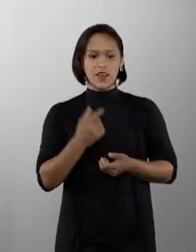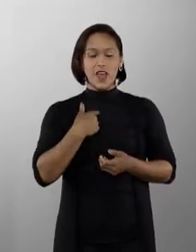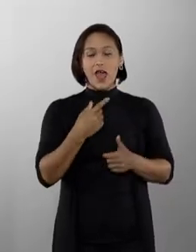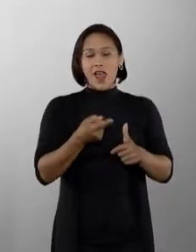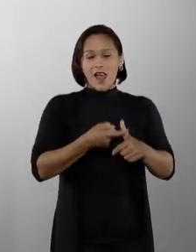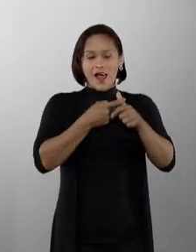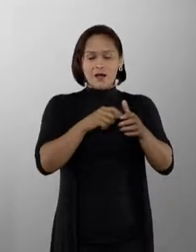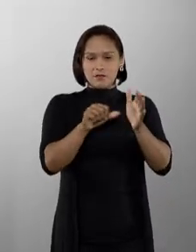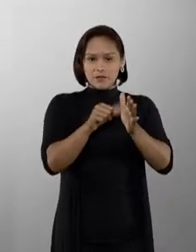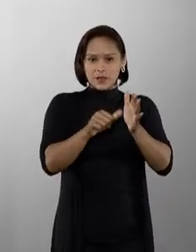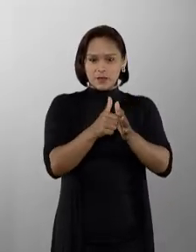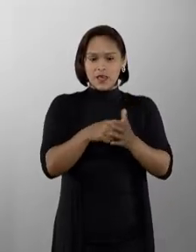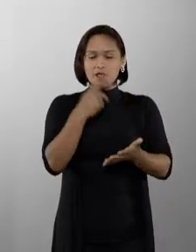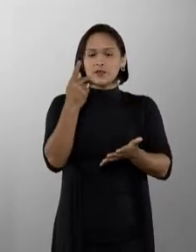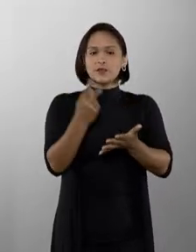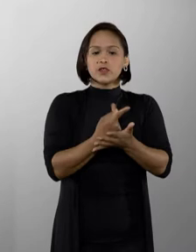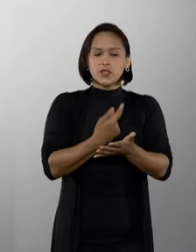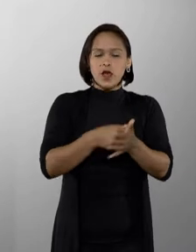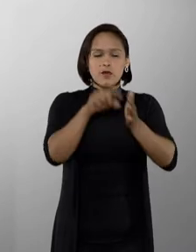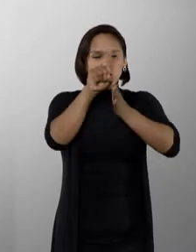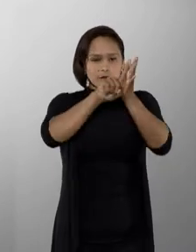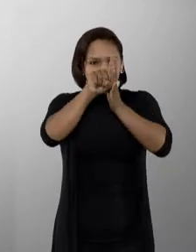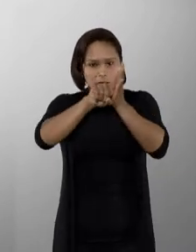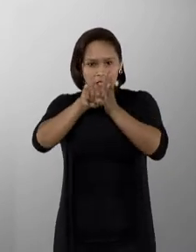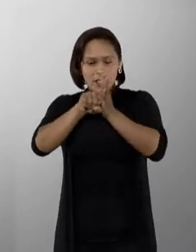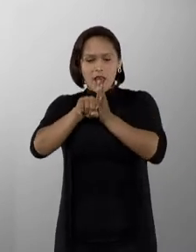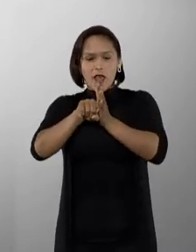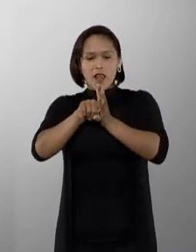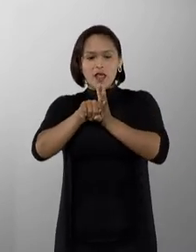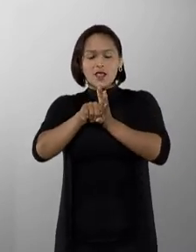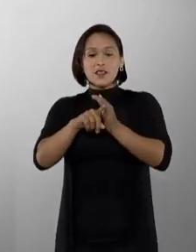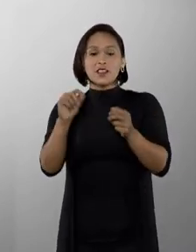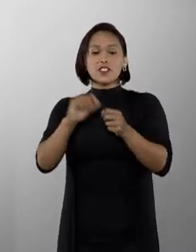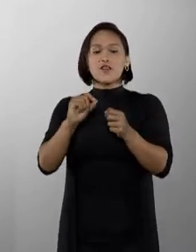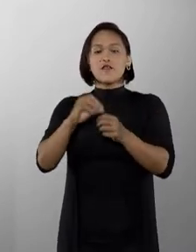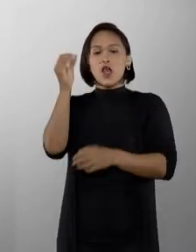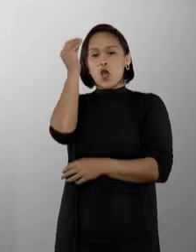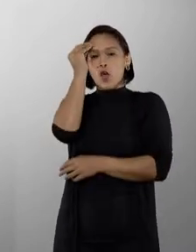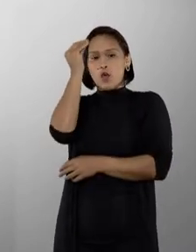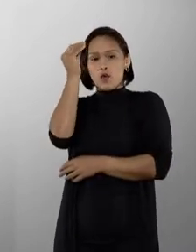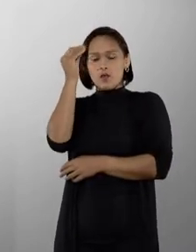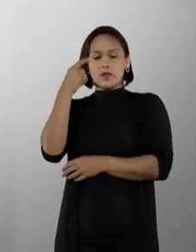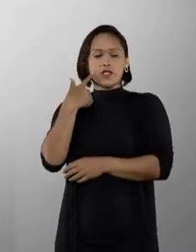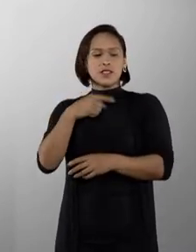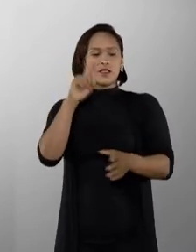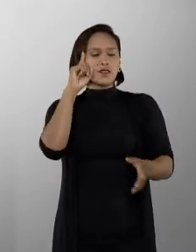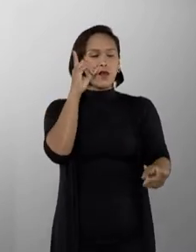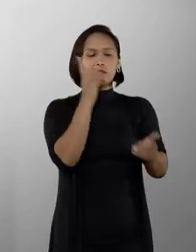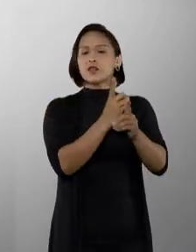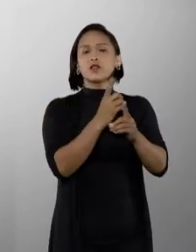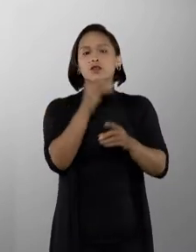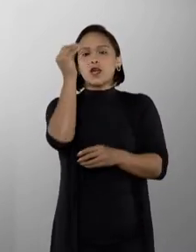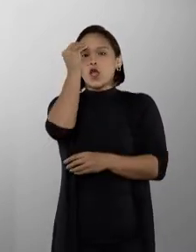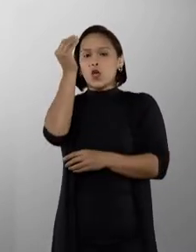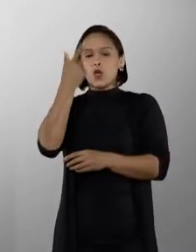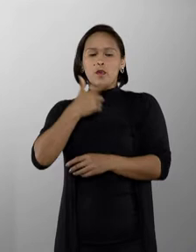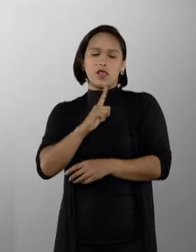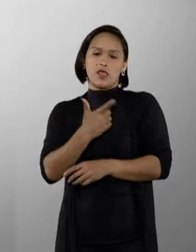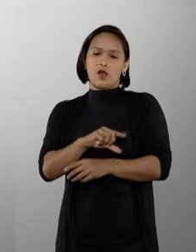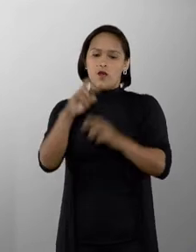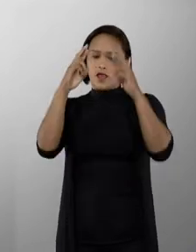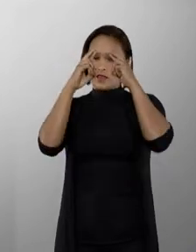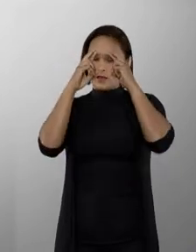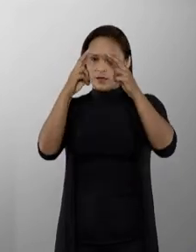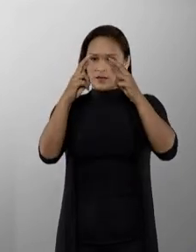A subjetiva ocorre quando se analisa se o agente agiu com culpa. Se não for identificada a culpa, ele